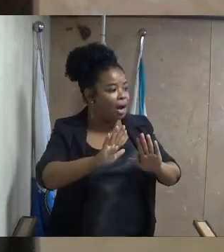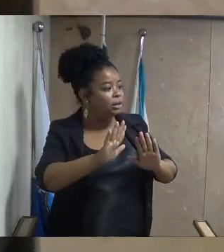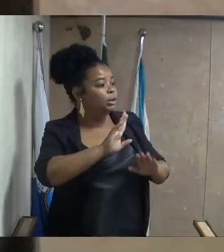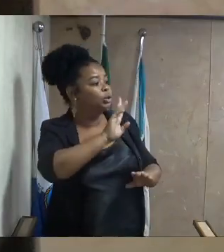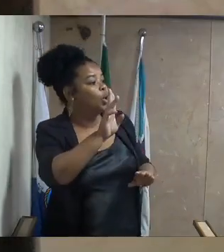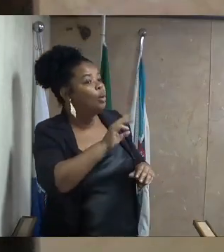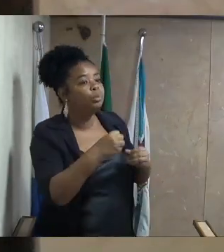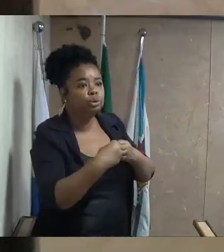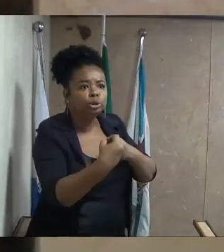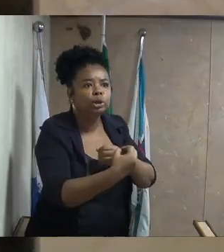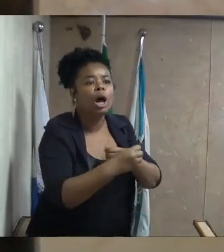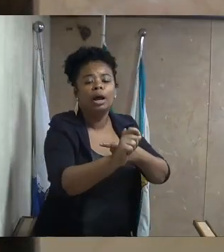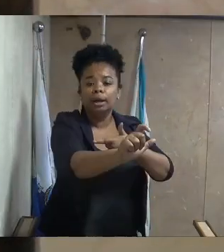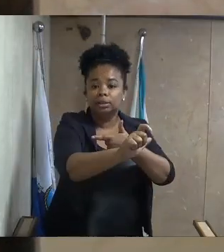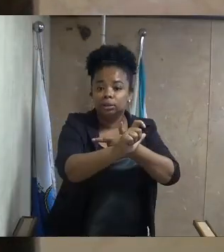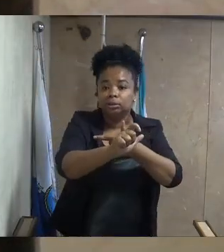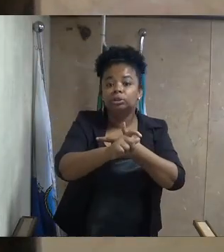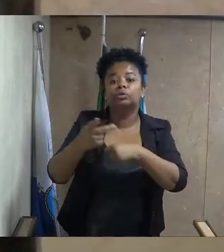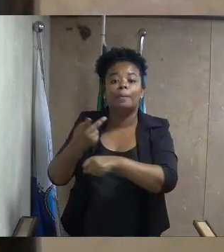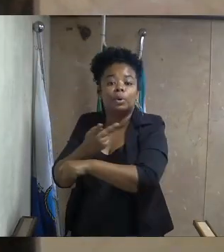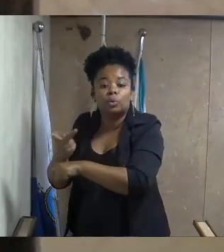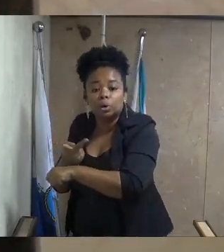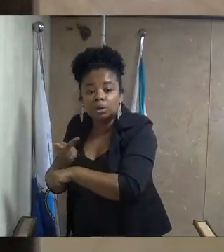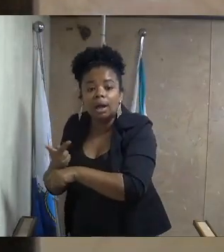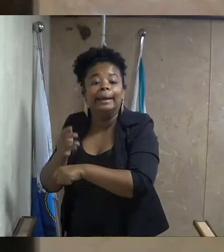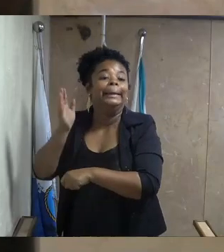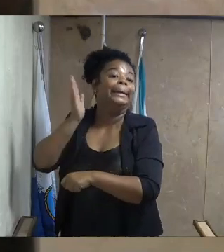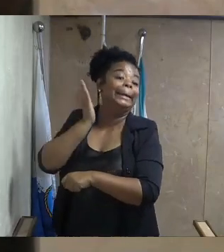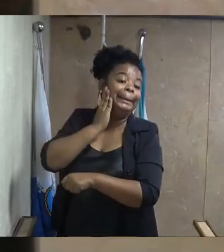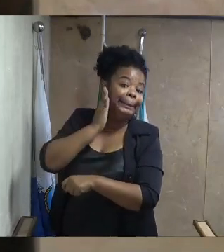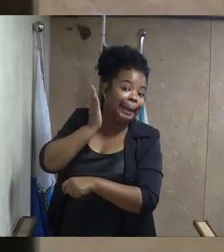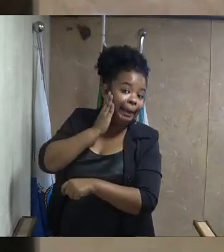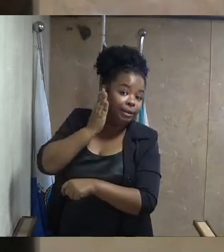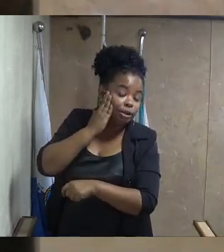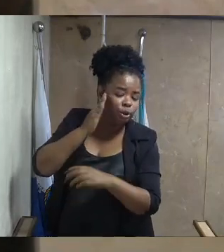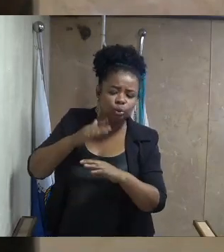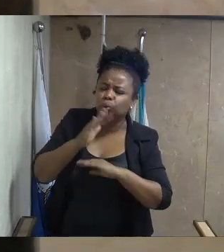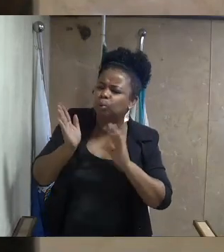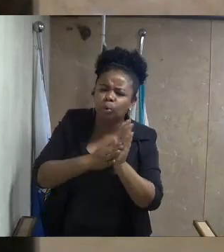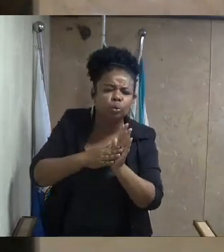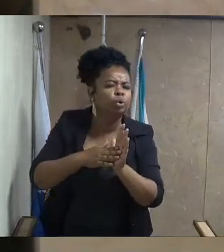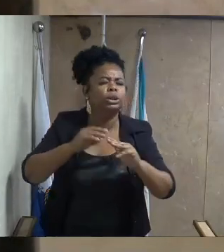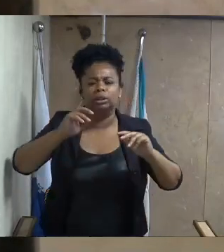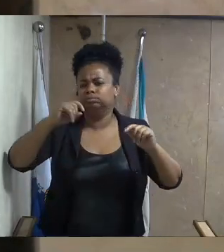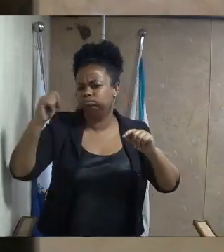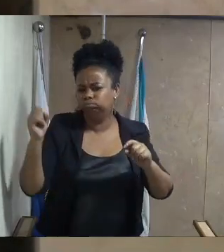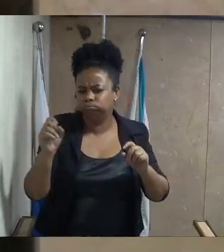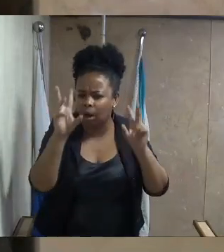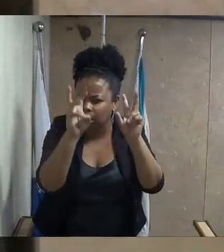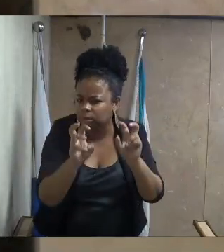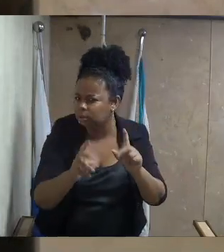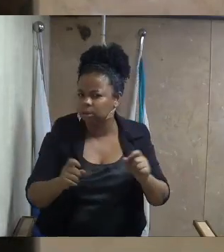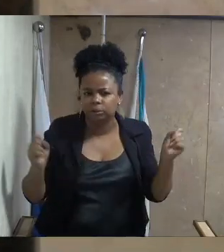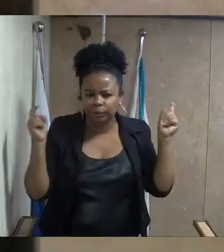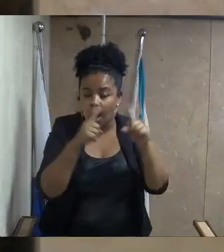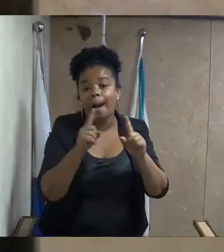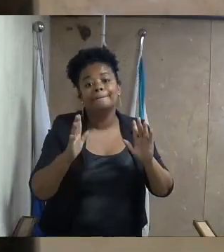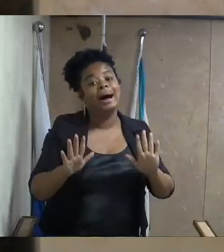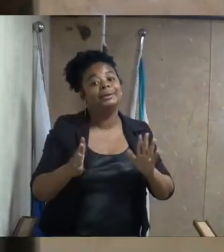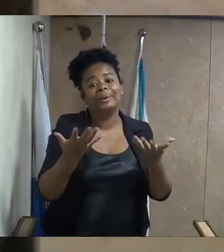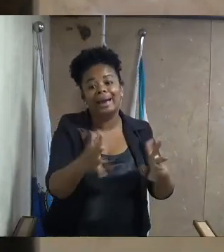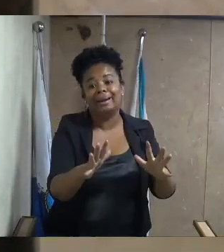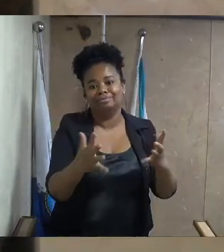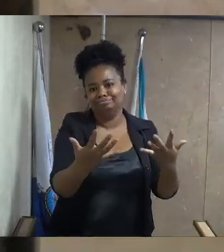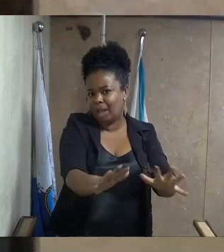município, do Poder Executivo e da Procuradoria, a gente entende todas as dificuldades. A gente só nunca vai aceitar